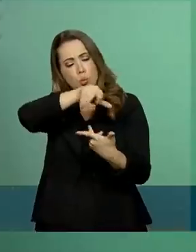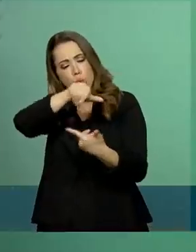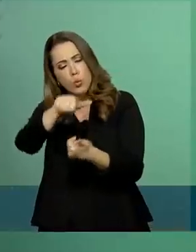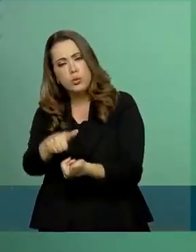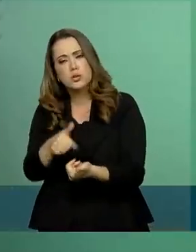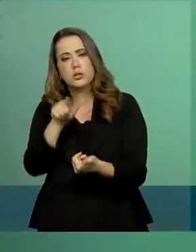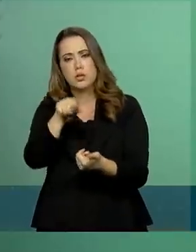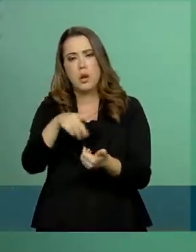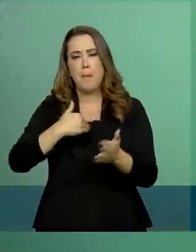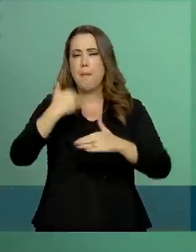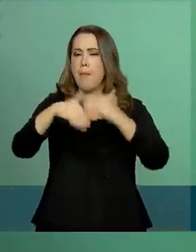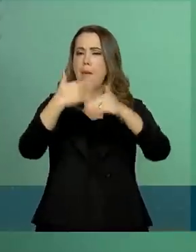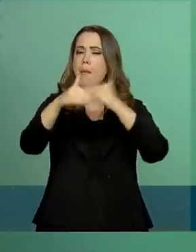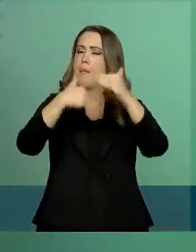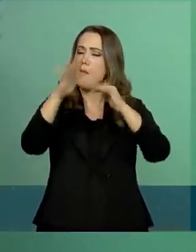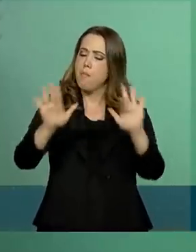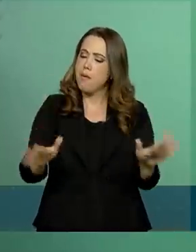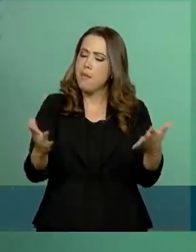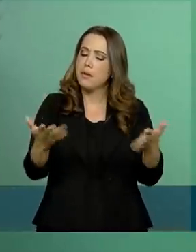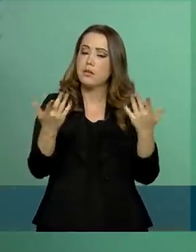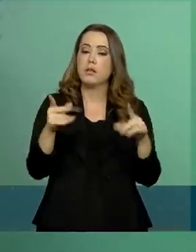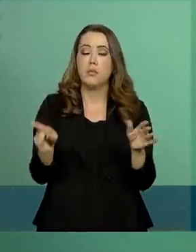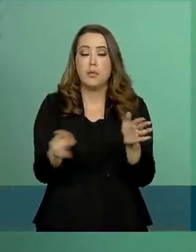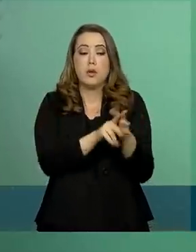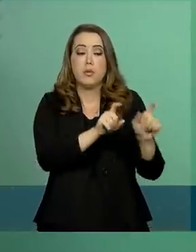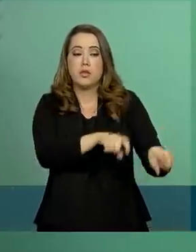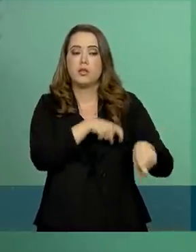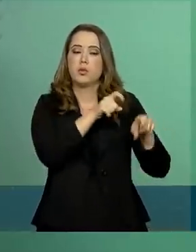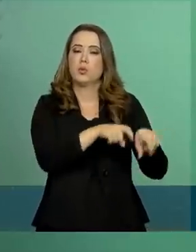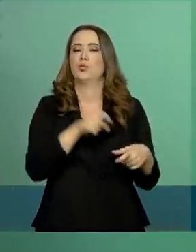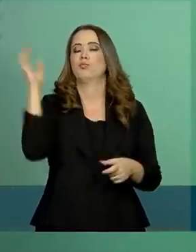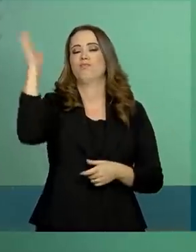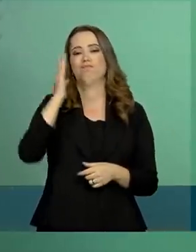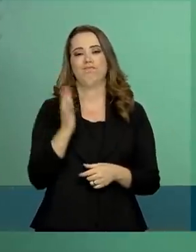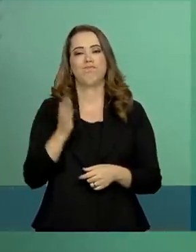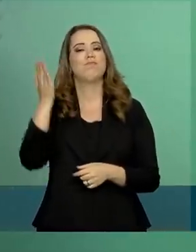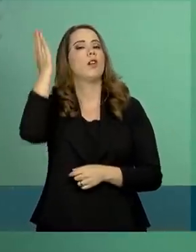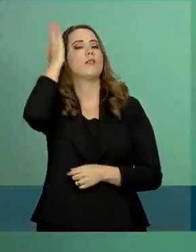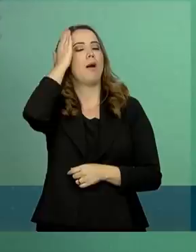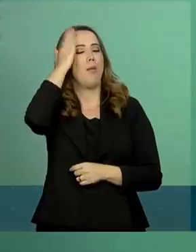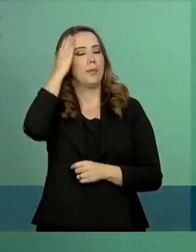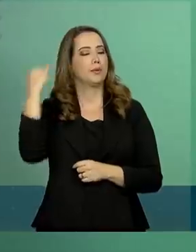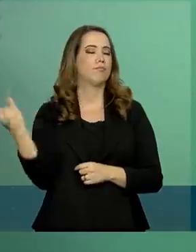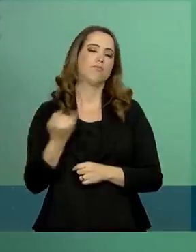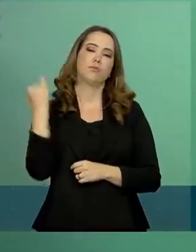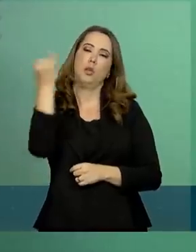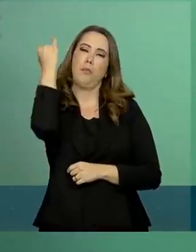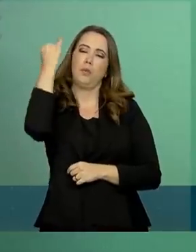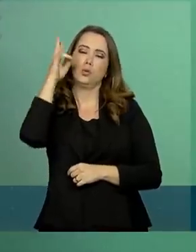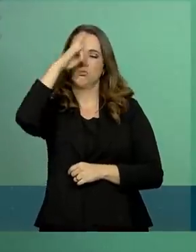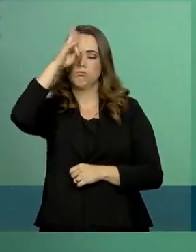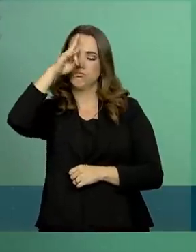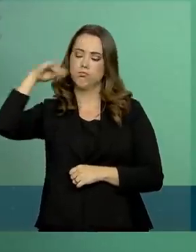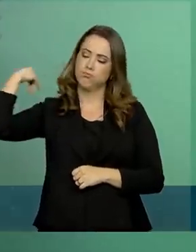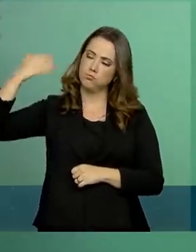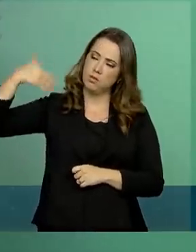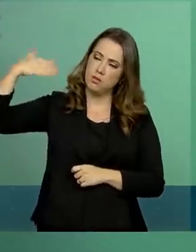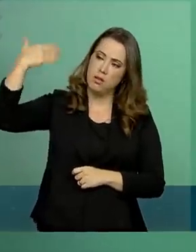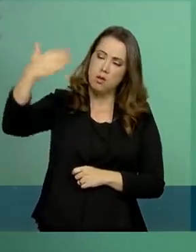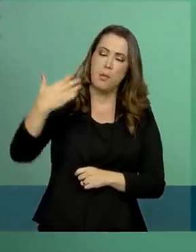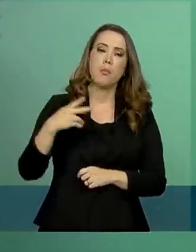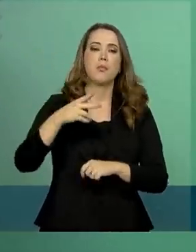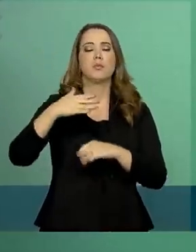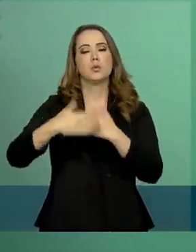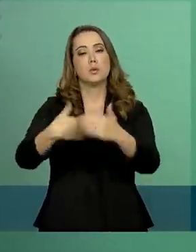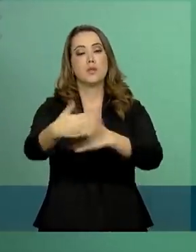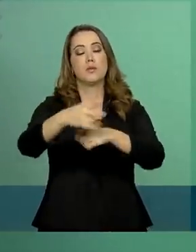de produtividade se deve ao agronegócio brasileiro. Sabemos da sua importância histórica para o desenvolvimento